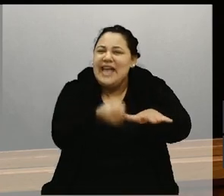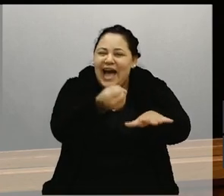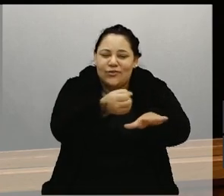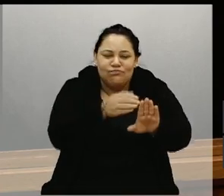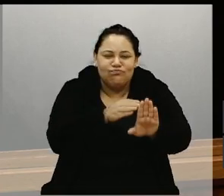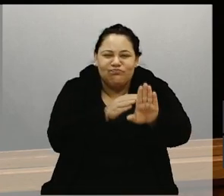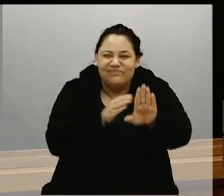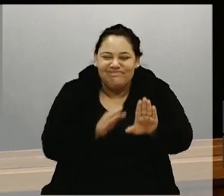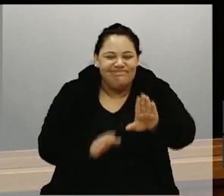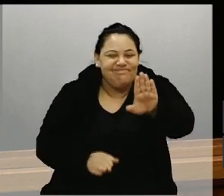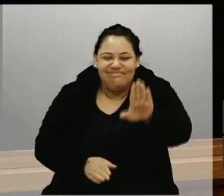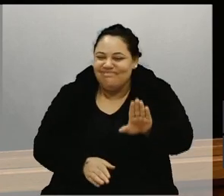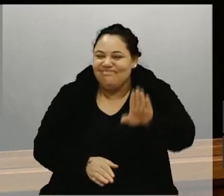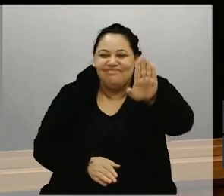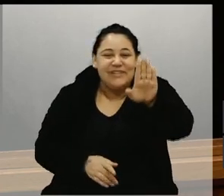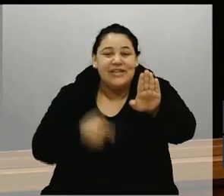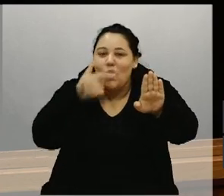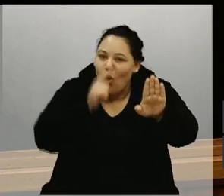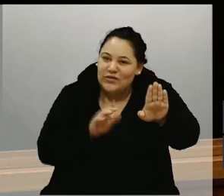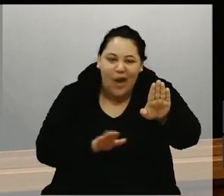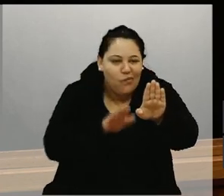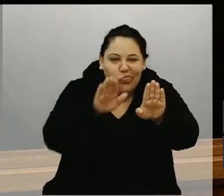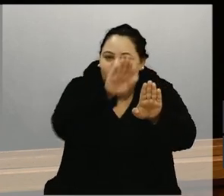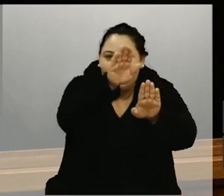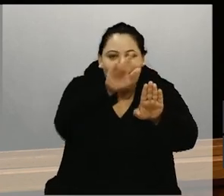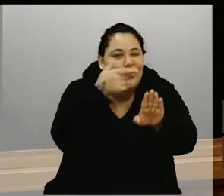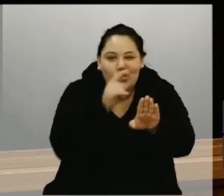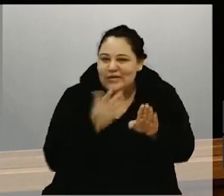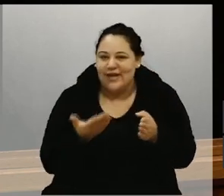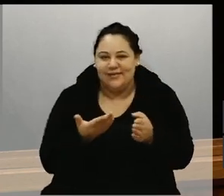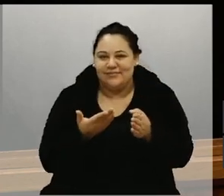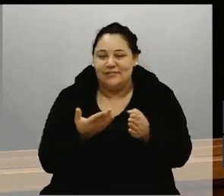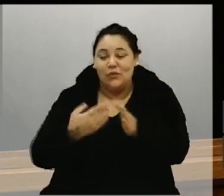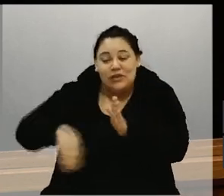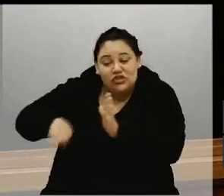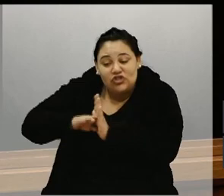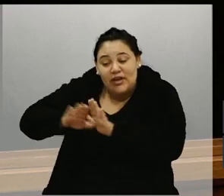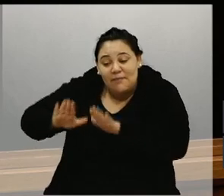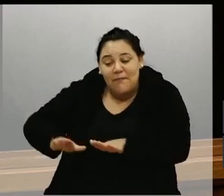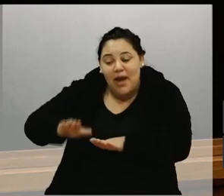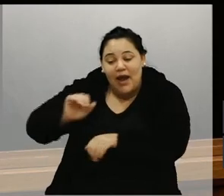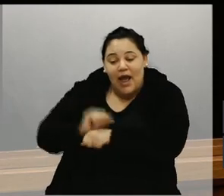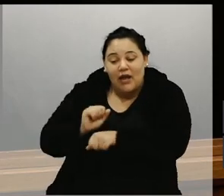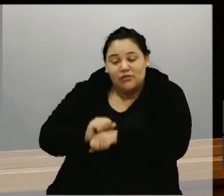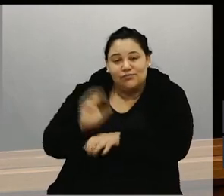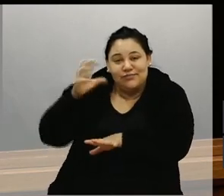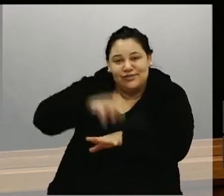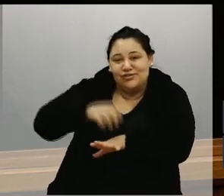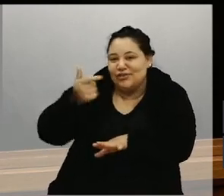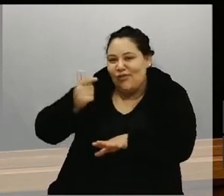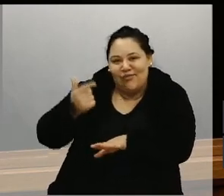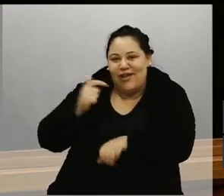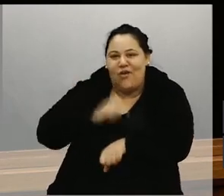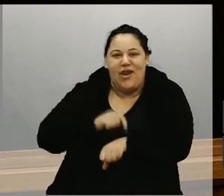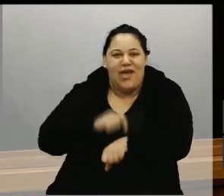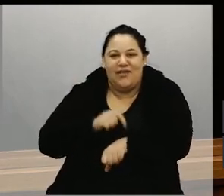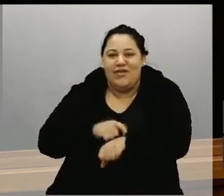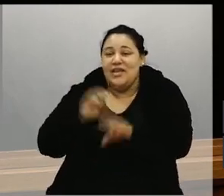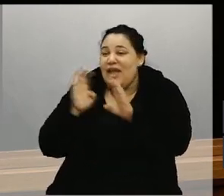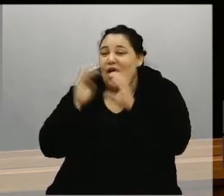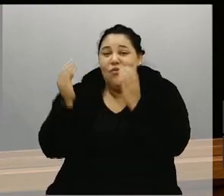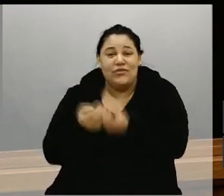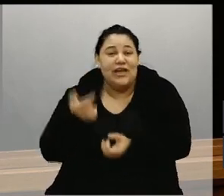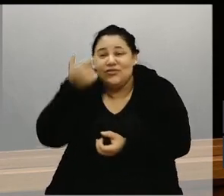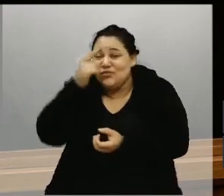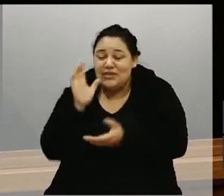embaixo, não tem horário e a gente entende porque a comunidade nem toda consegue chegar até o